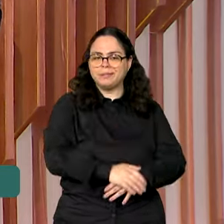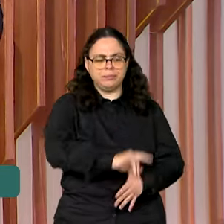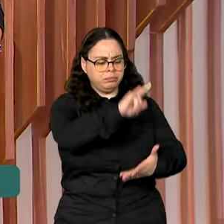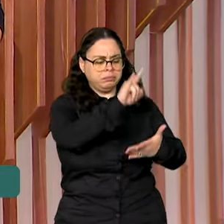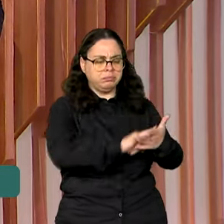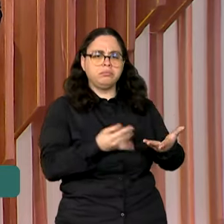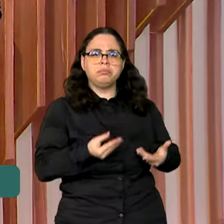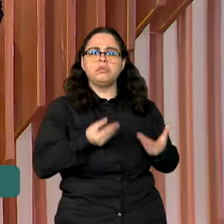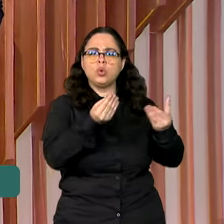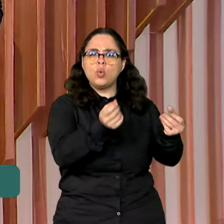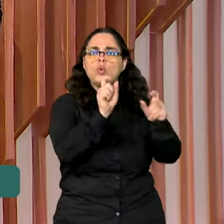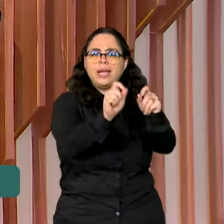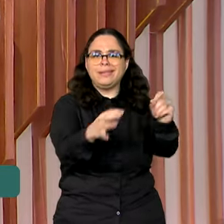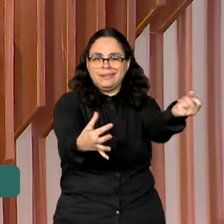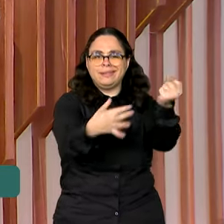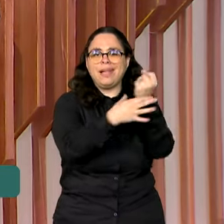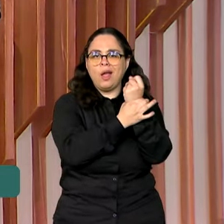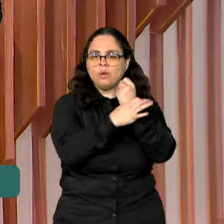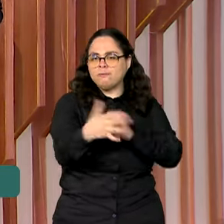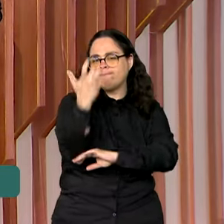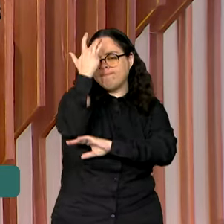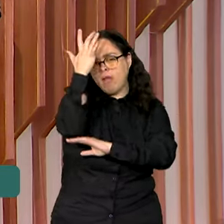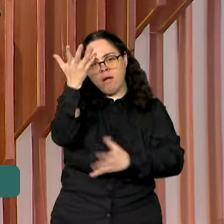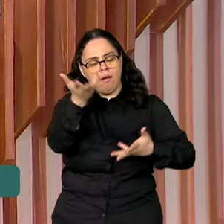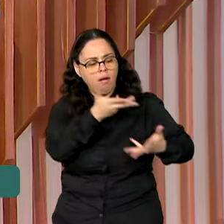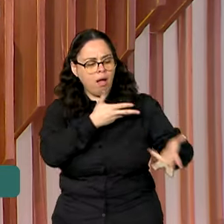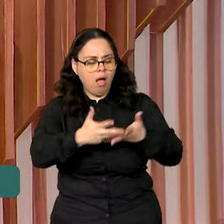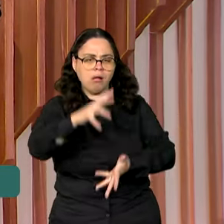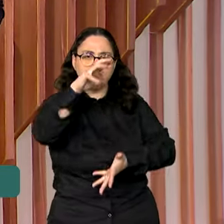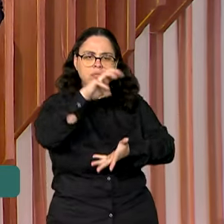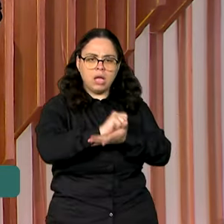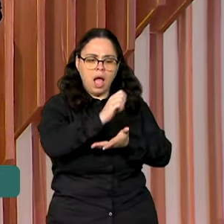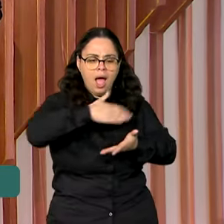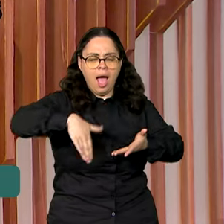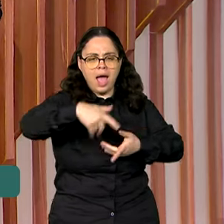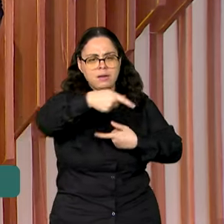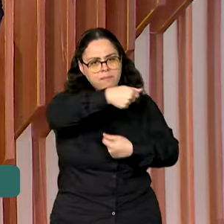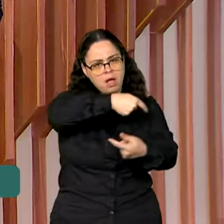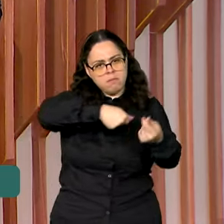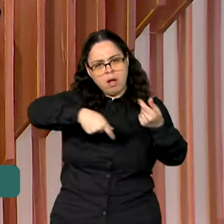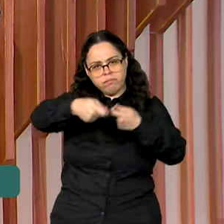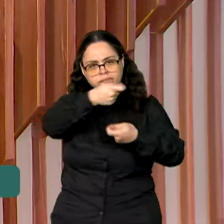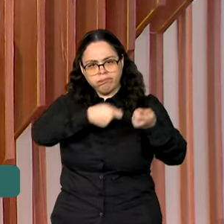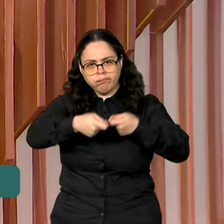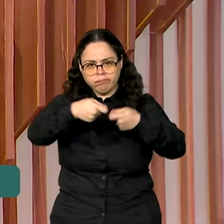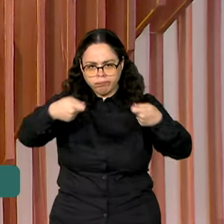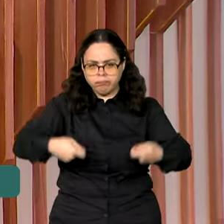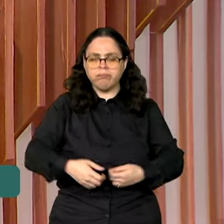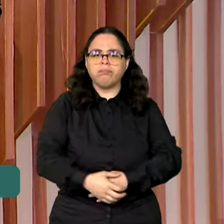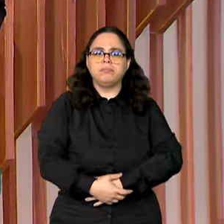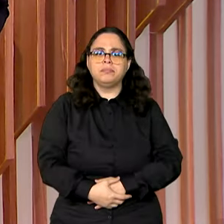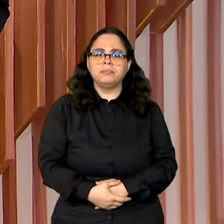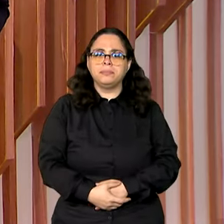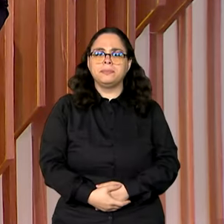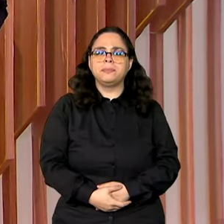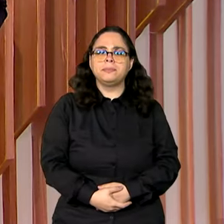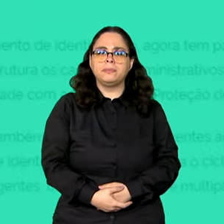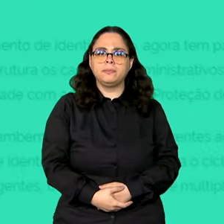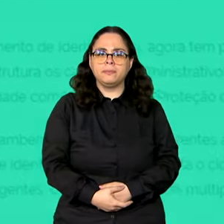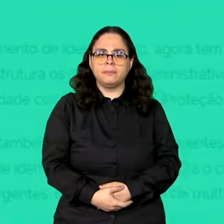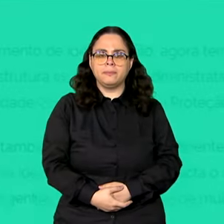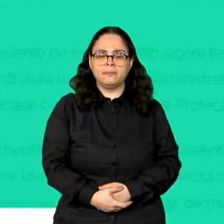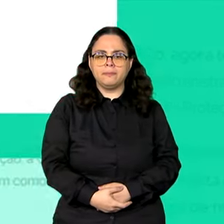Esse documento que oferece maior segurança mais facilidades e ajuda a melhorar cadastros administrativos.